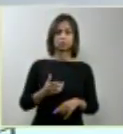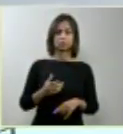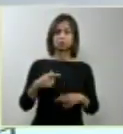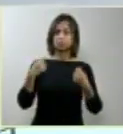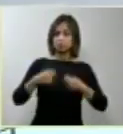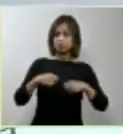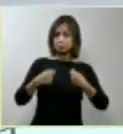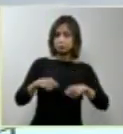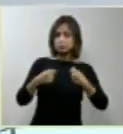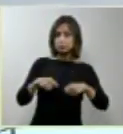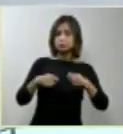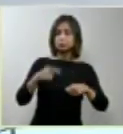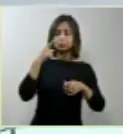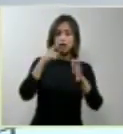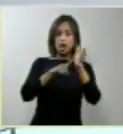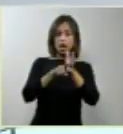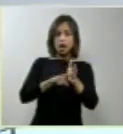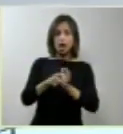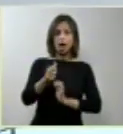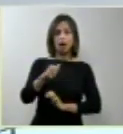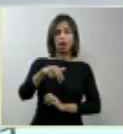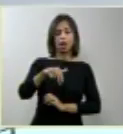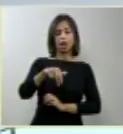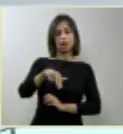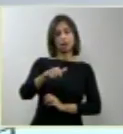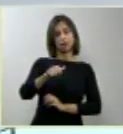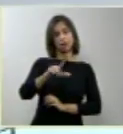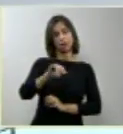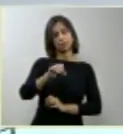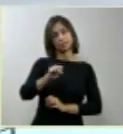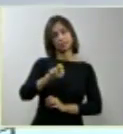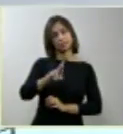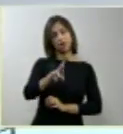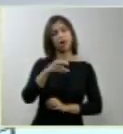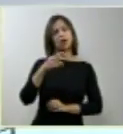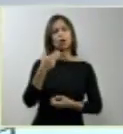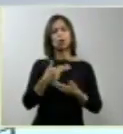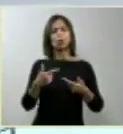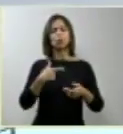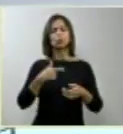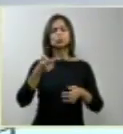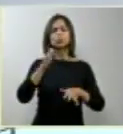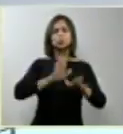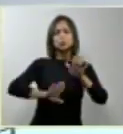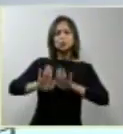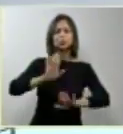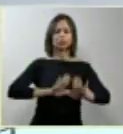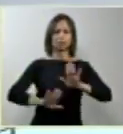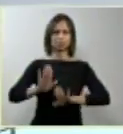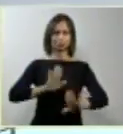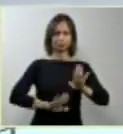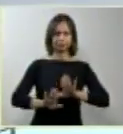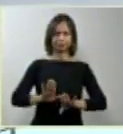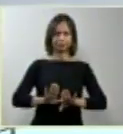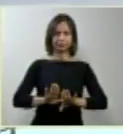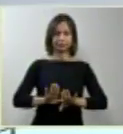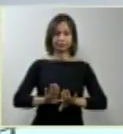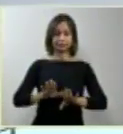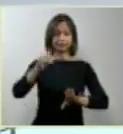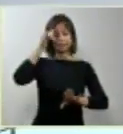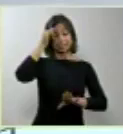deveriam analisar a questão dos cuidados no diagnóstico. porque